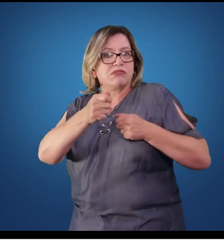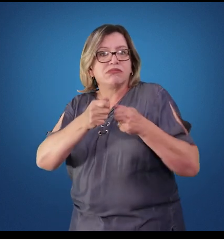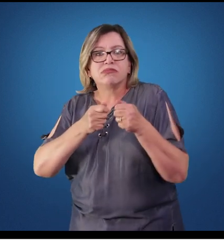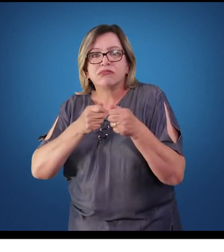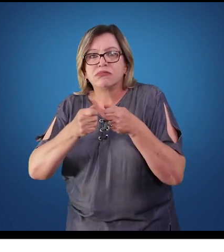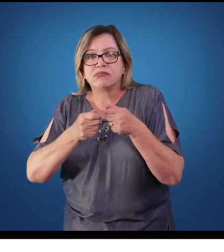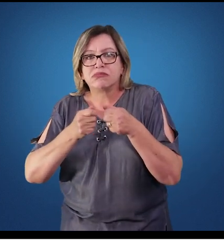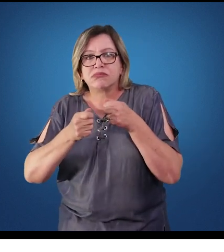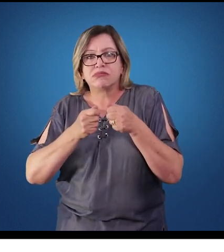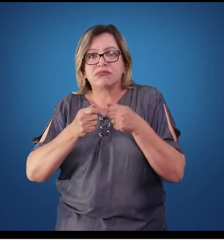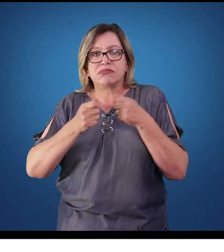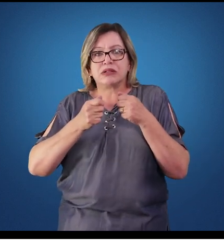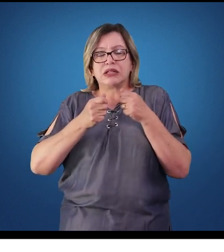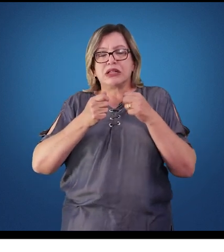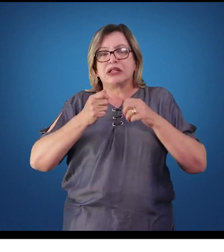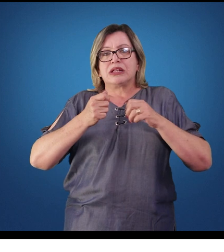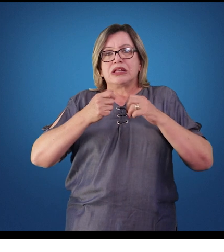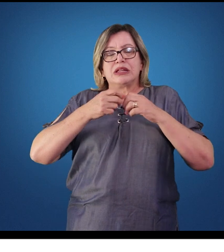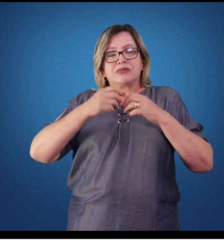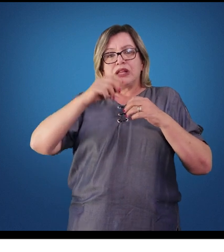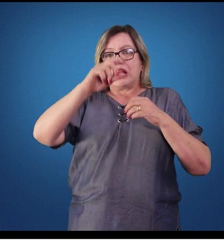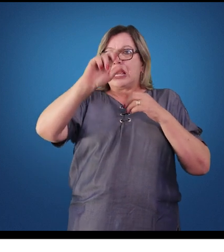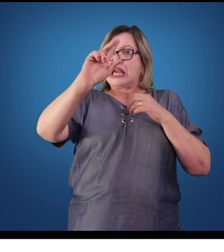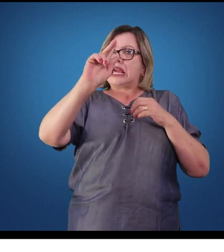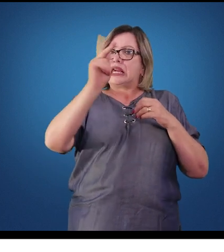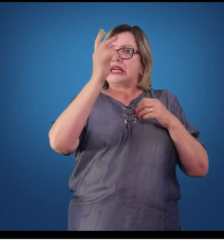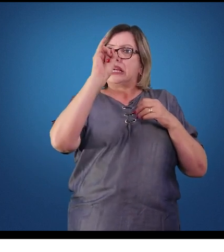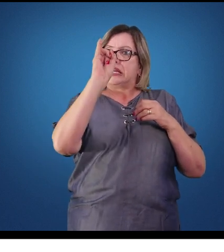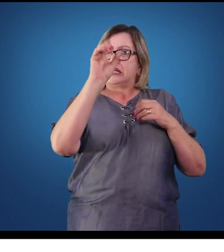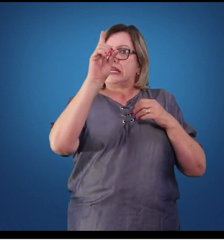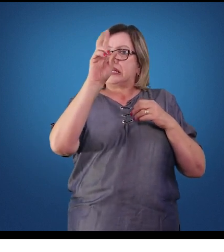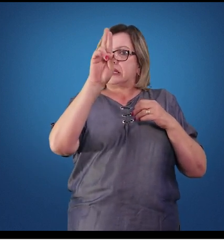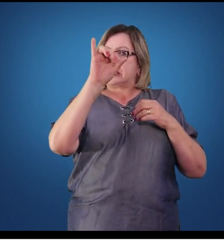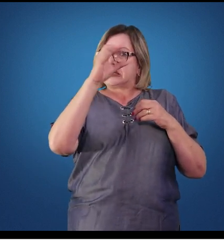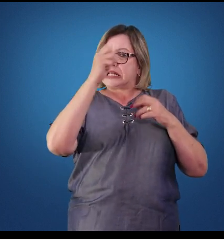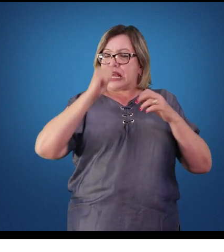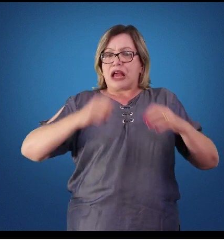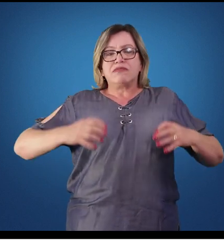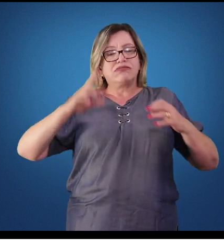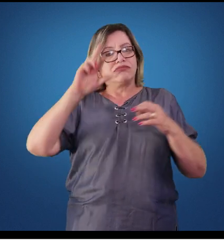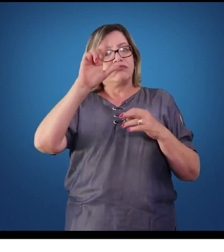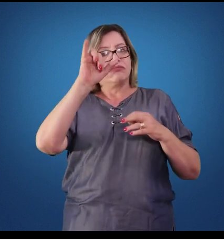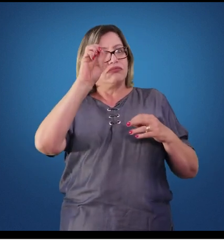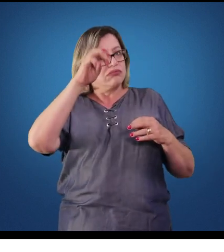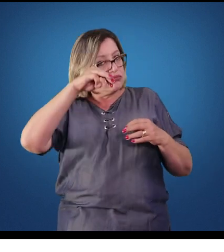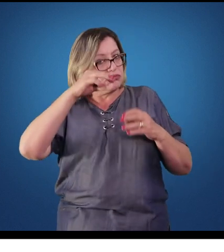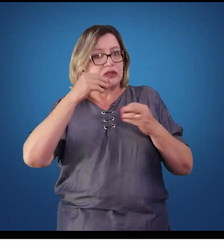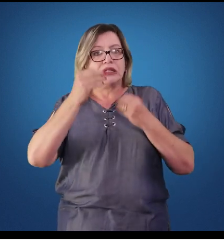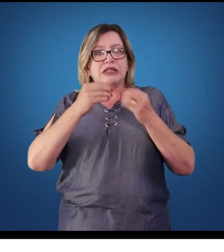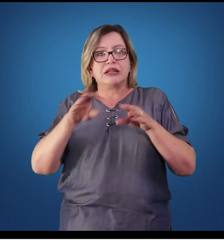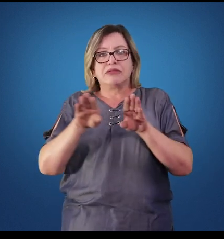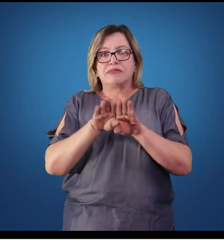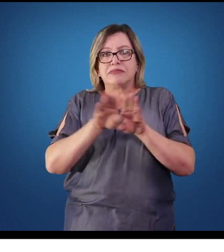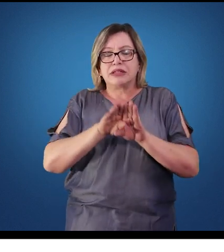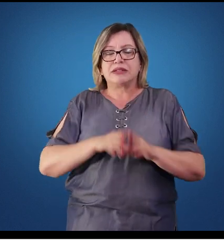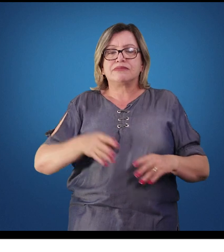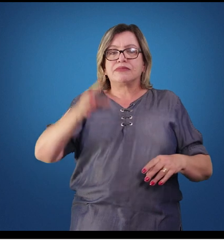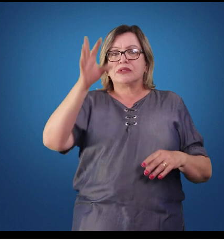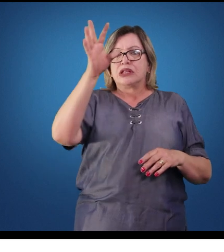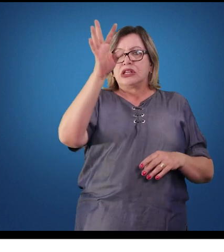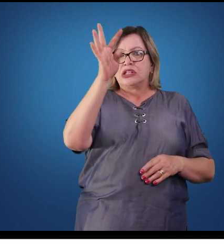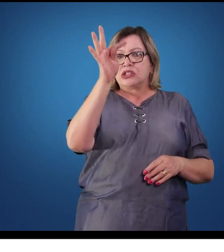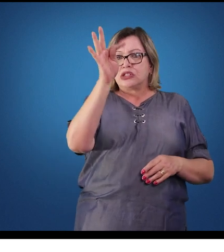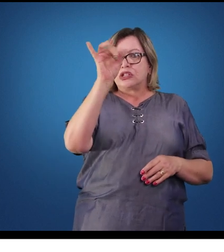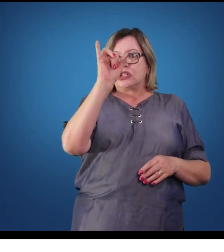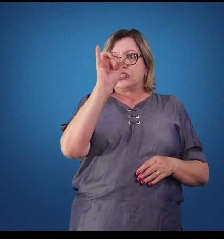da retenção hídrica no organismo pelos rins. A glândula tireoidiana, por sua vez, quando estimulada,